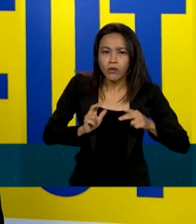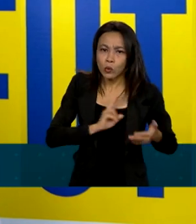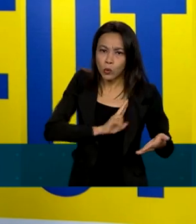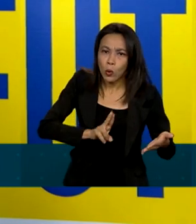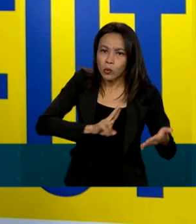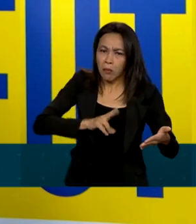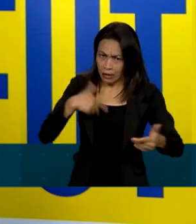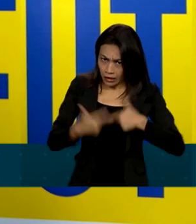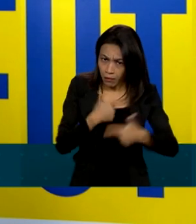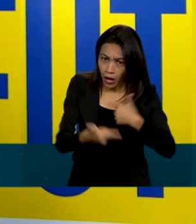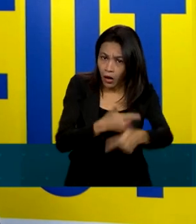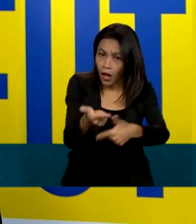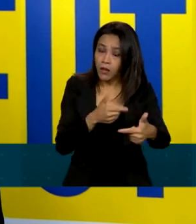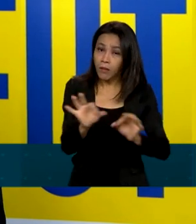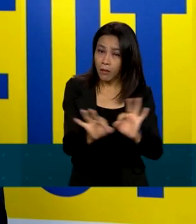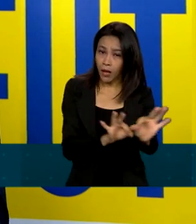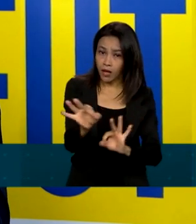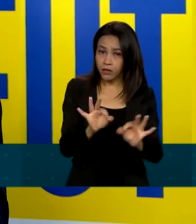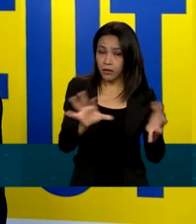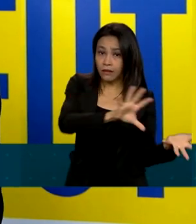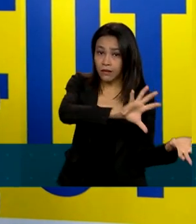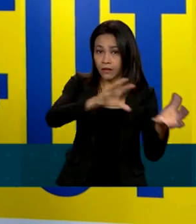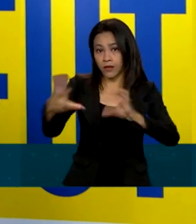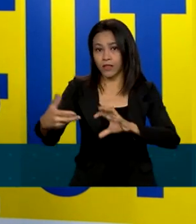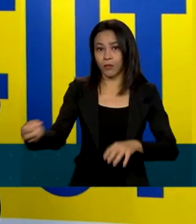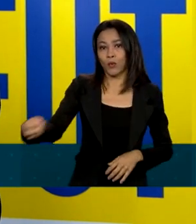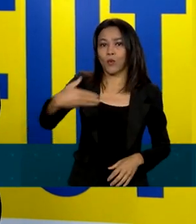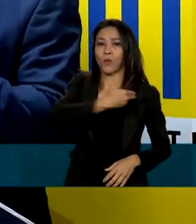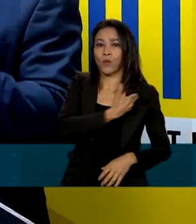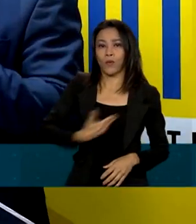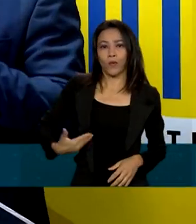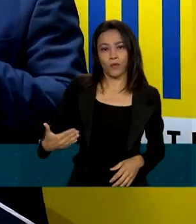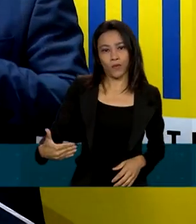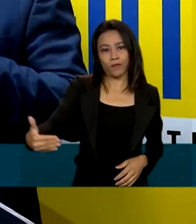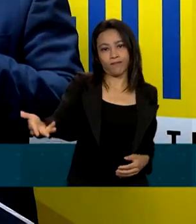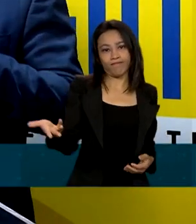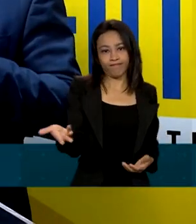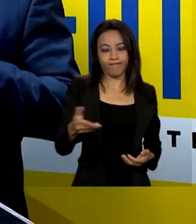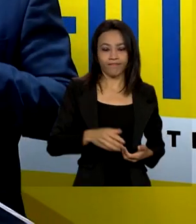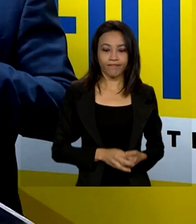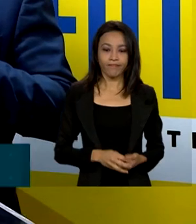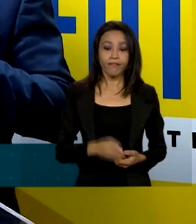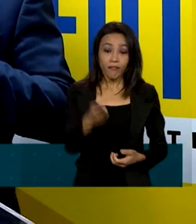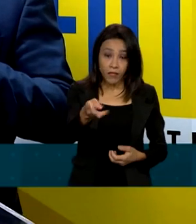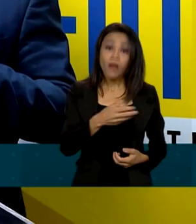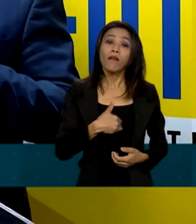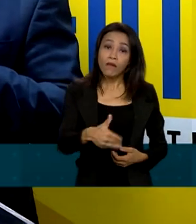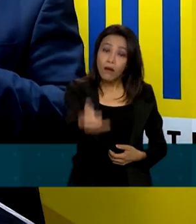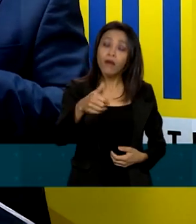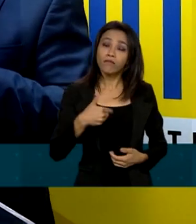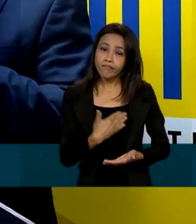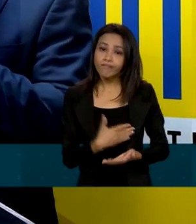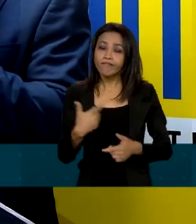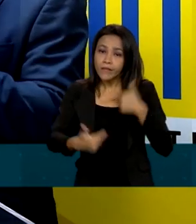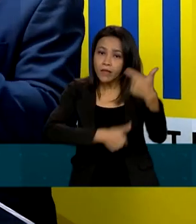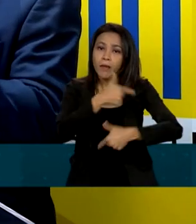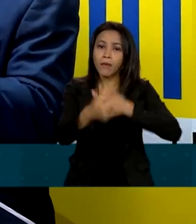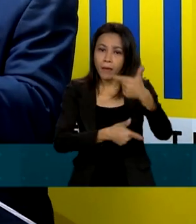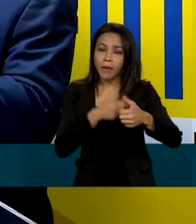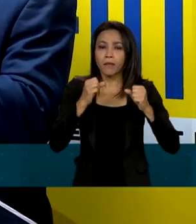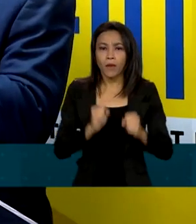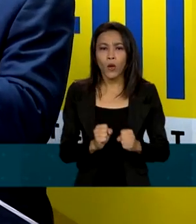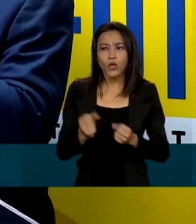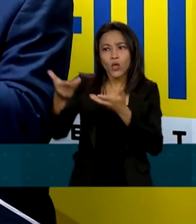para trabalhar na preparação da transição para o novo governo. Eles vão começar a trabalhar e podem convidar